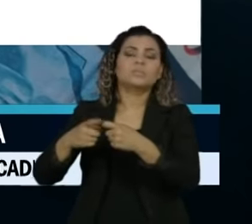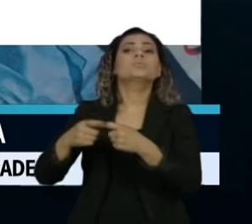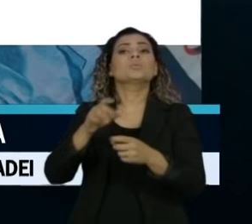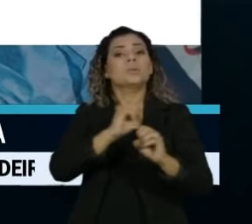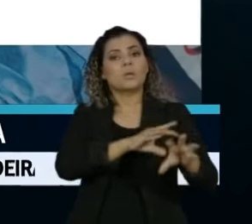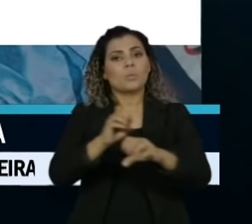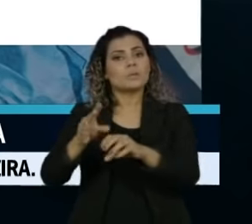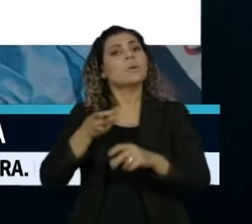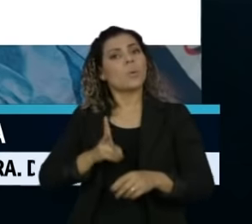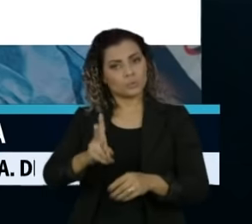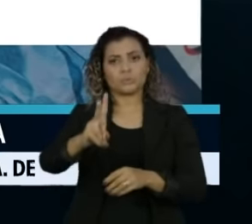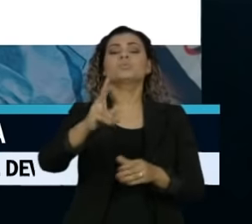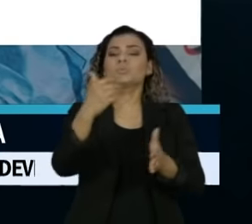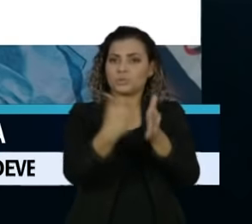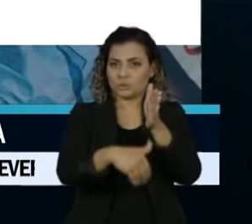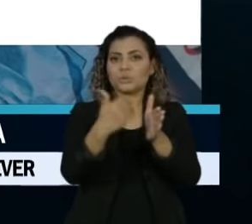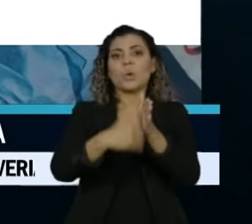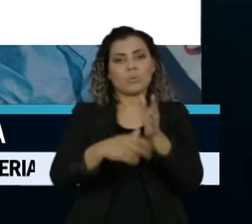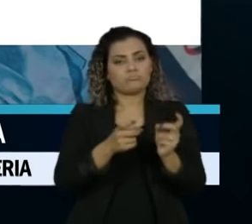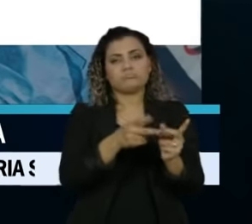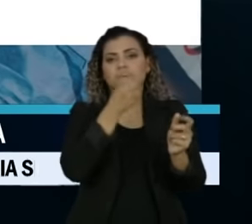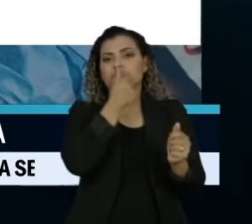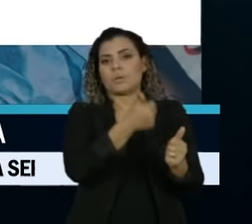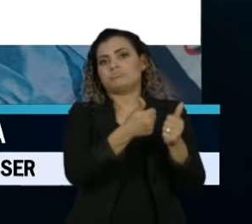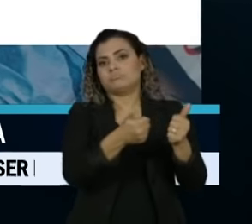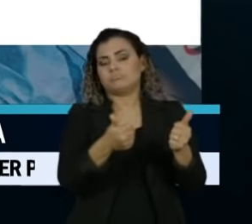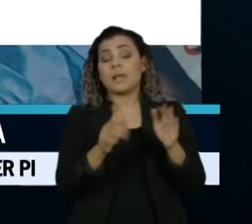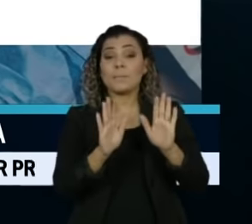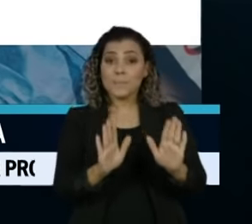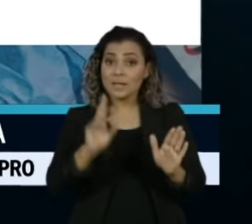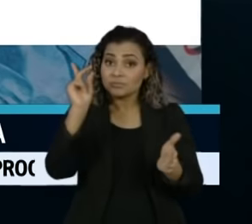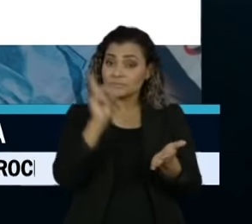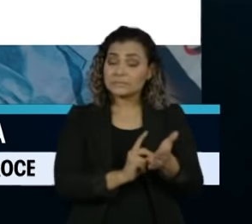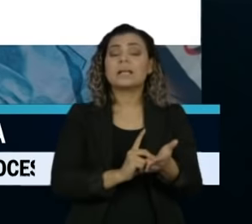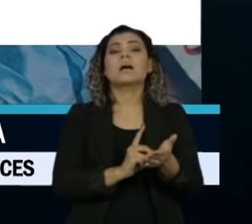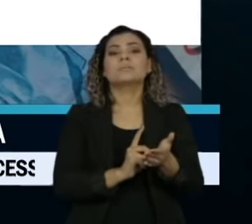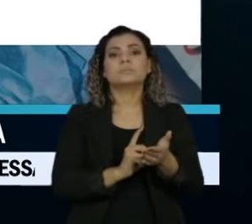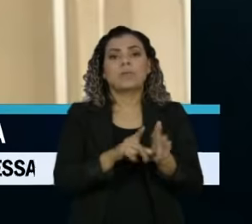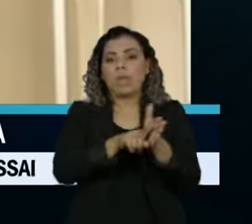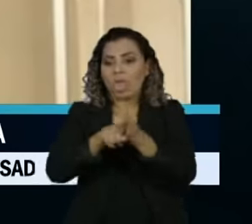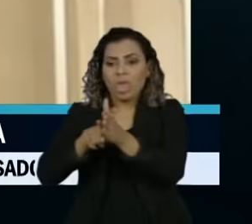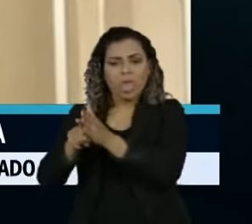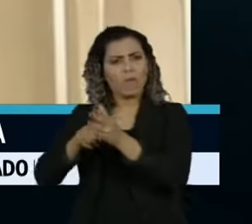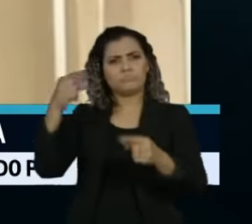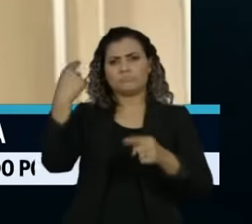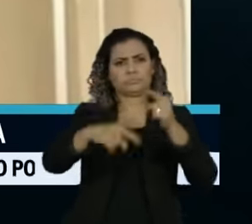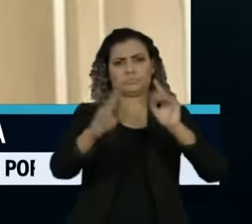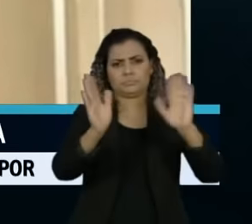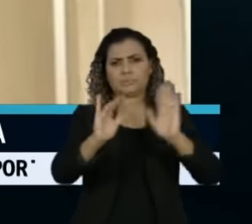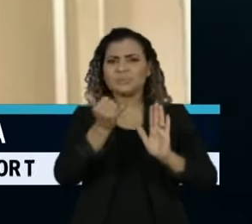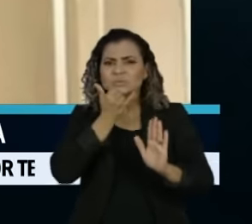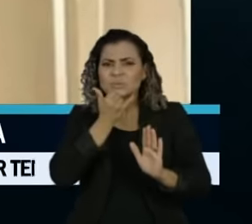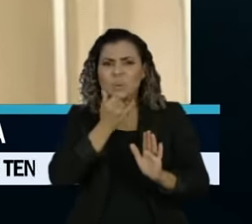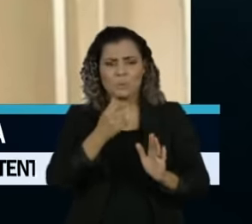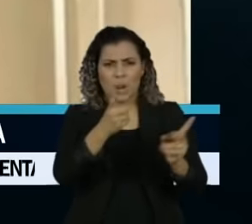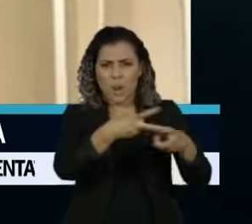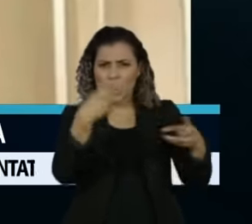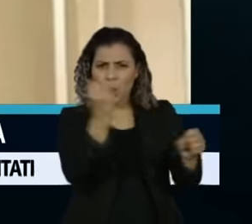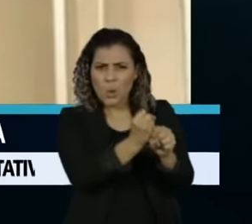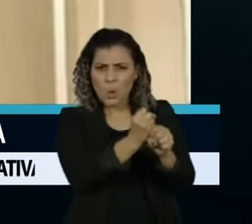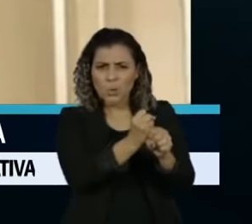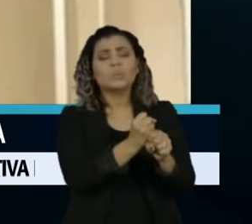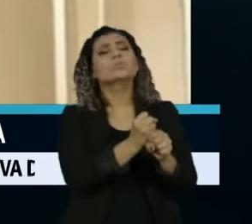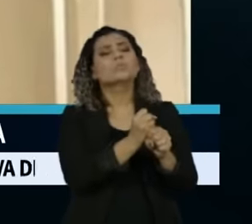educação. A Receita Federal não confirma que estudos sobre isso estejam sendo realizados. Ao invés de tributar lucros e dividendos,